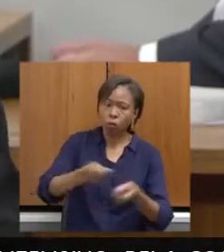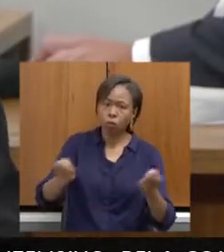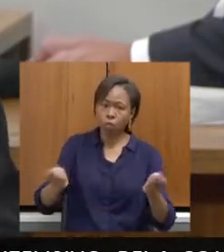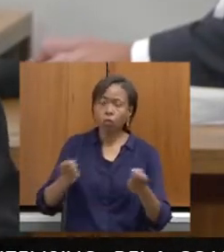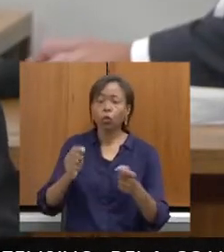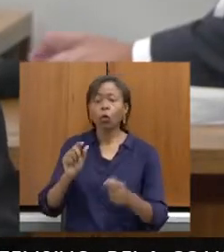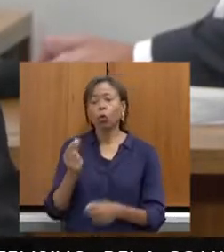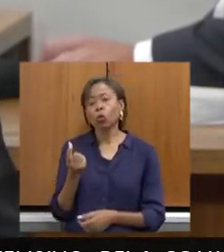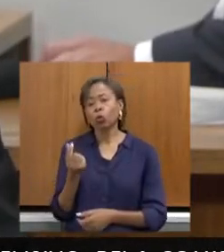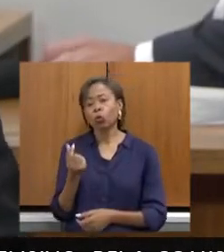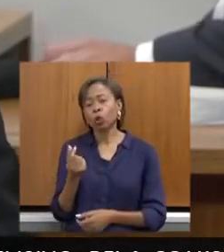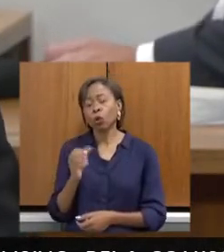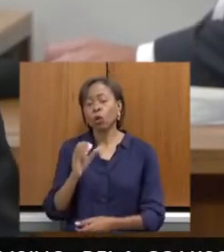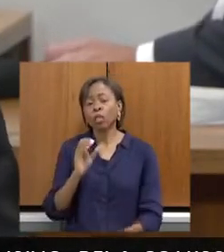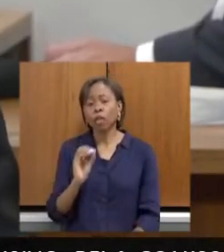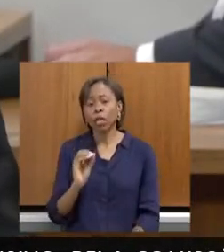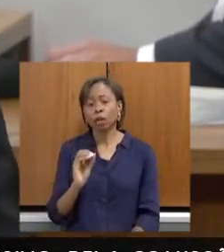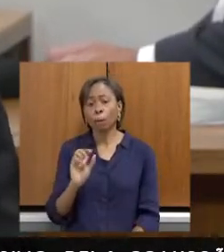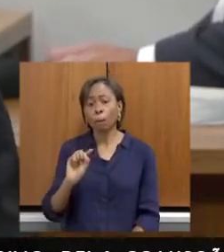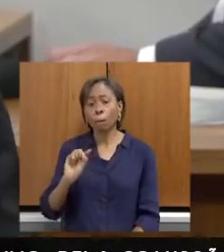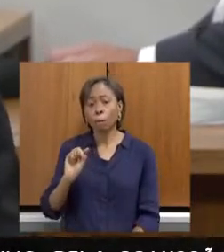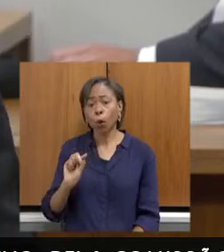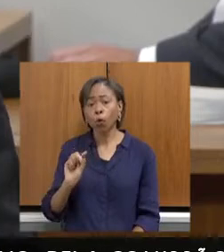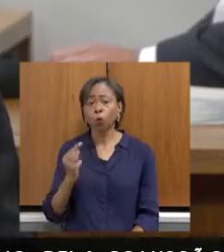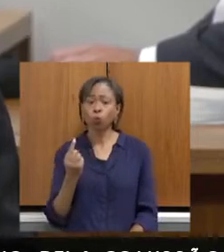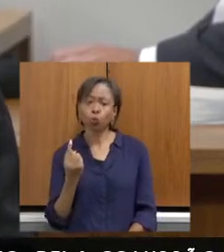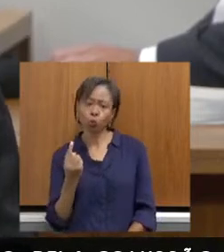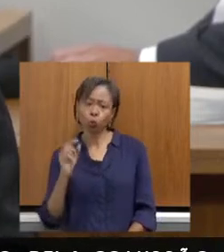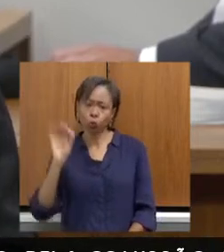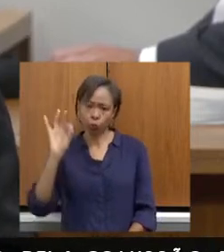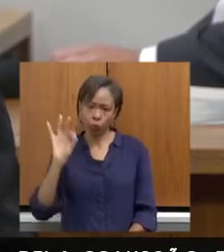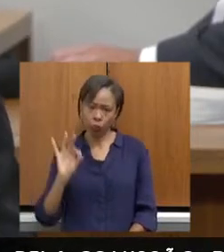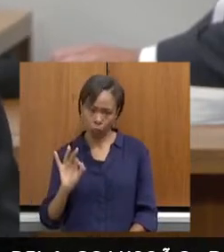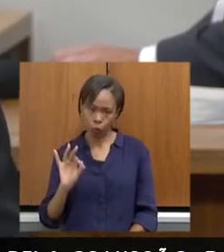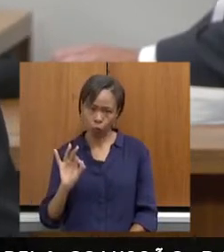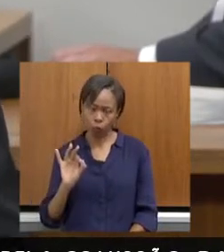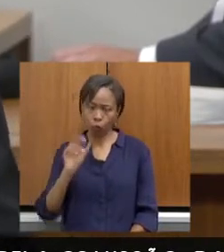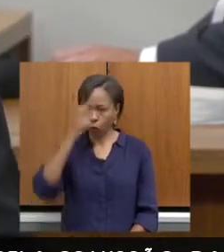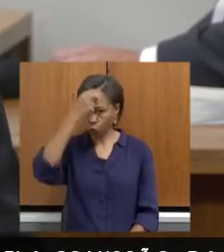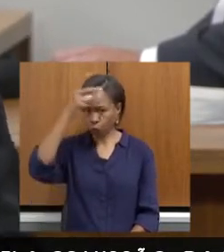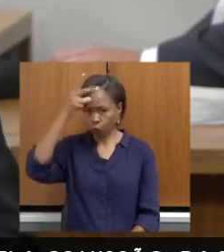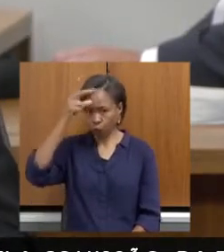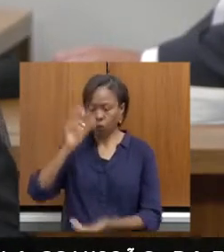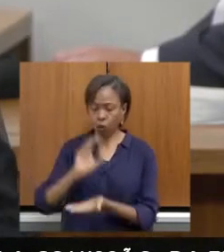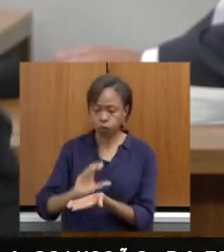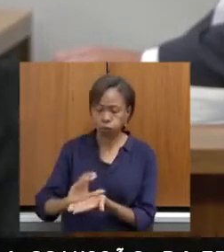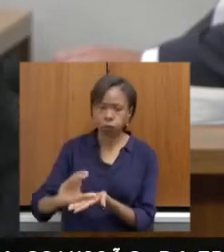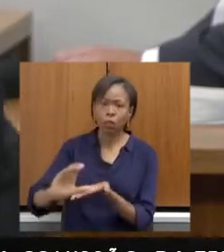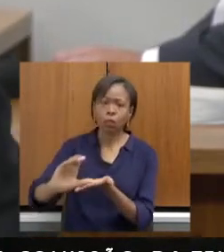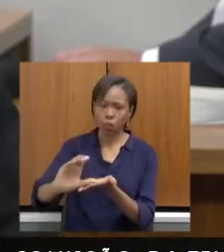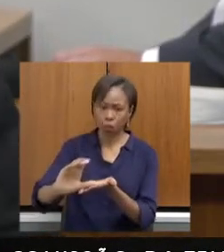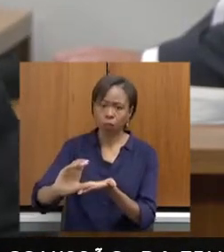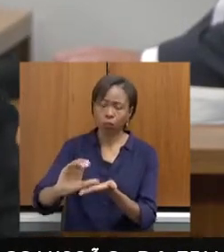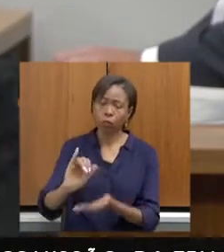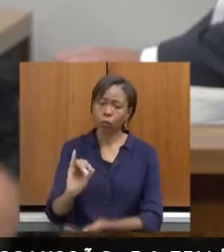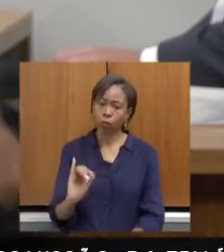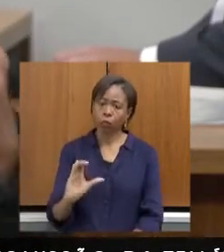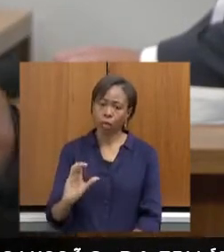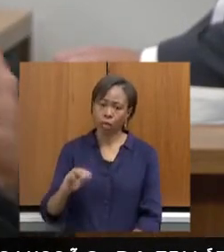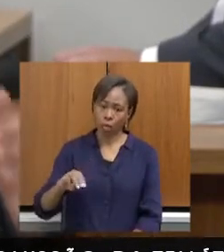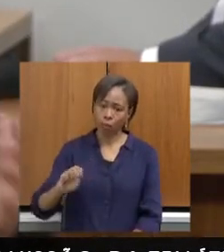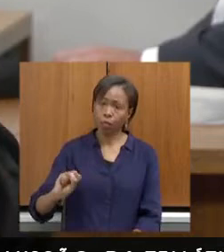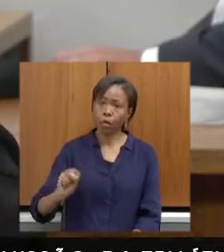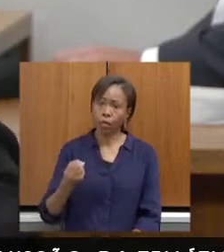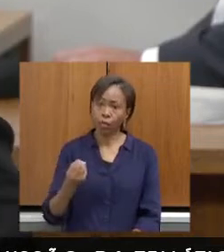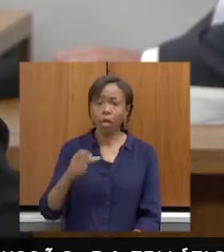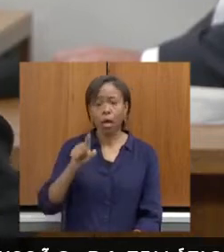na proporção de 0,1% de tudo que é repassado aos municípios de ICMS. Então, é uma